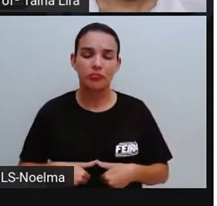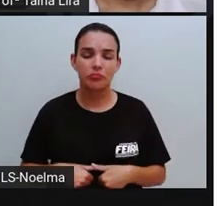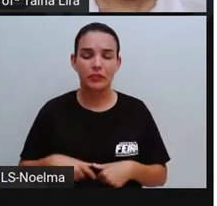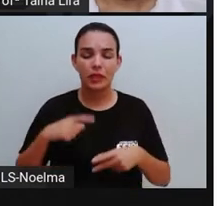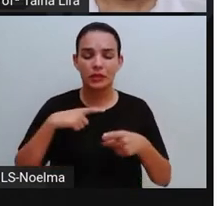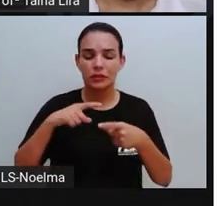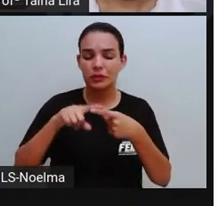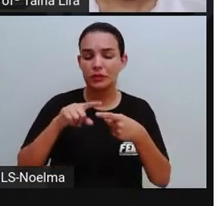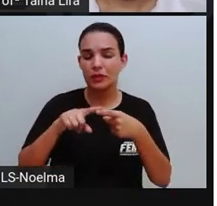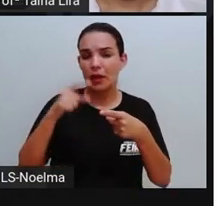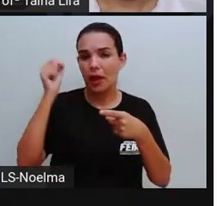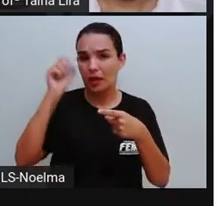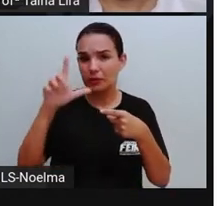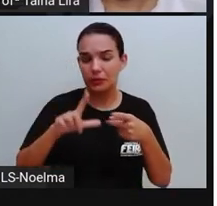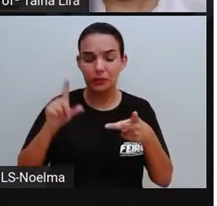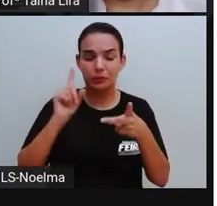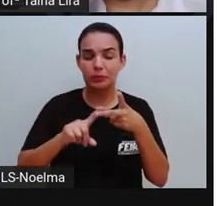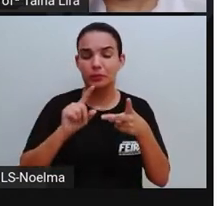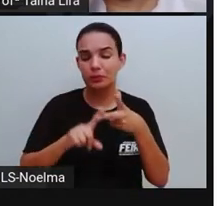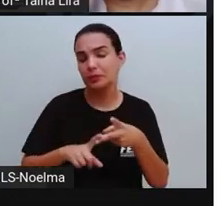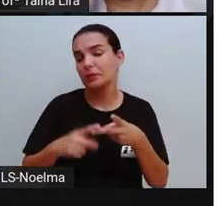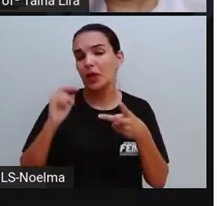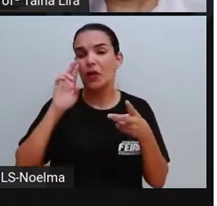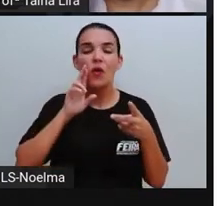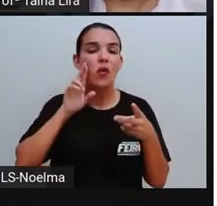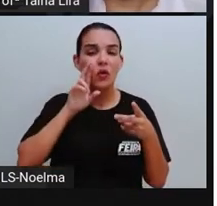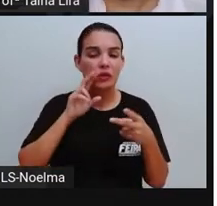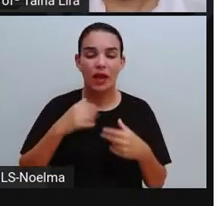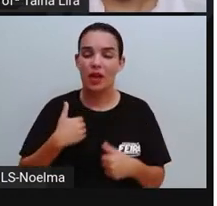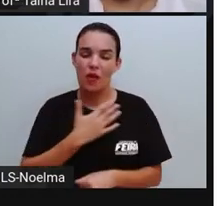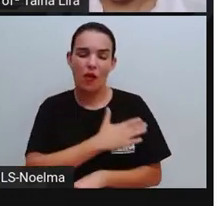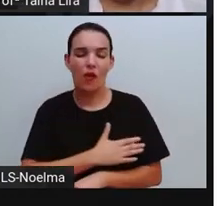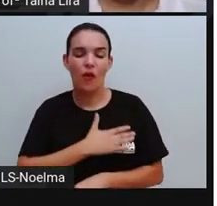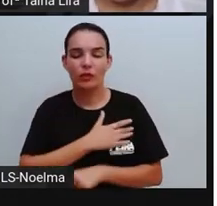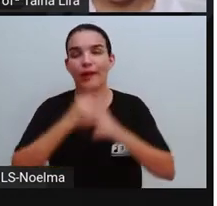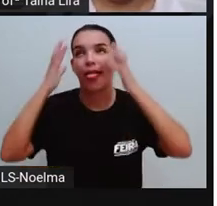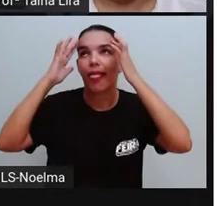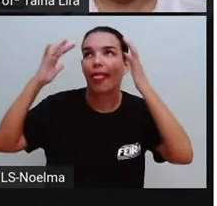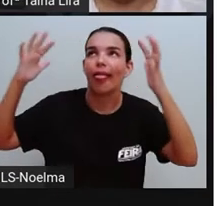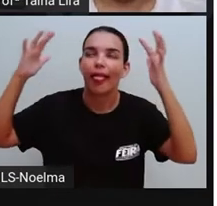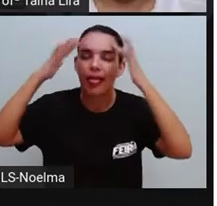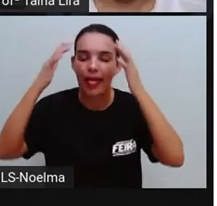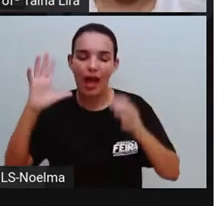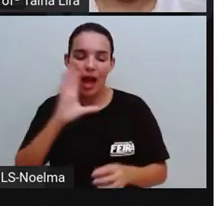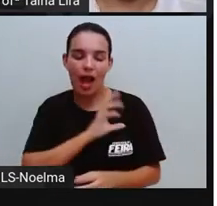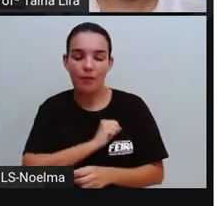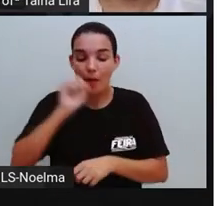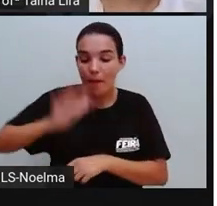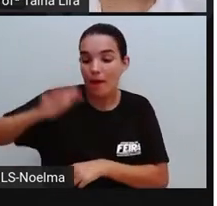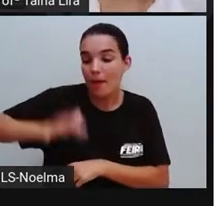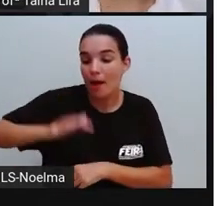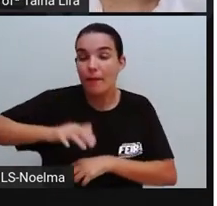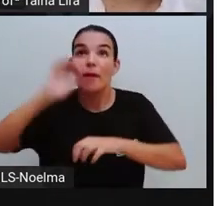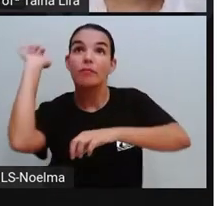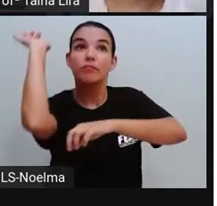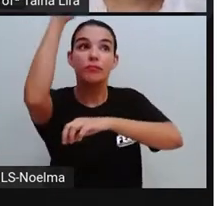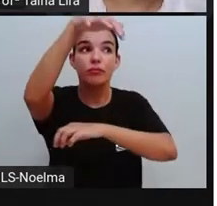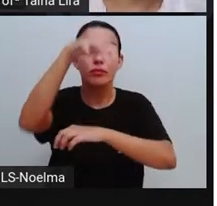Gosto de viajar na batatinha. Amo basquete e gosto das músicas